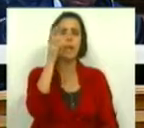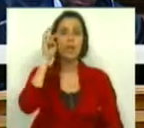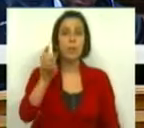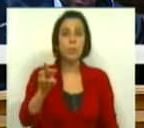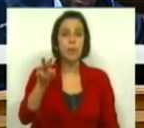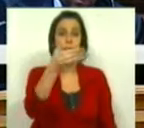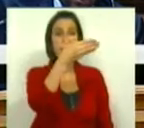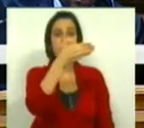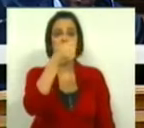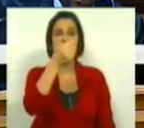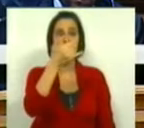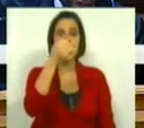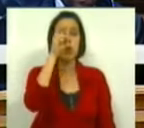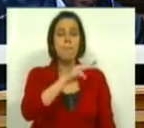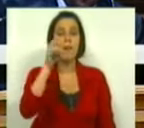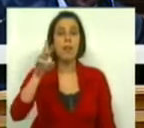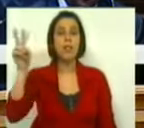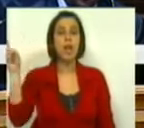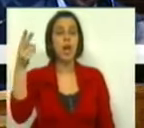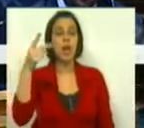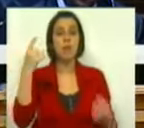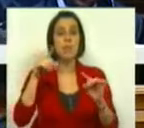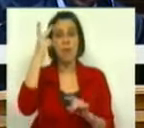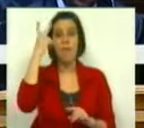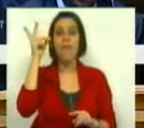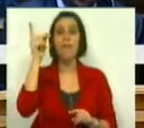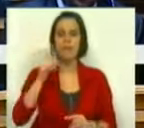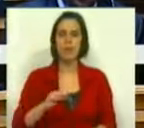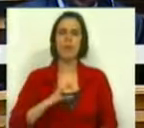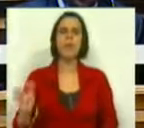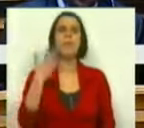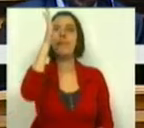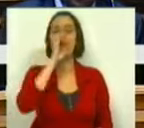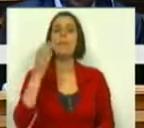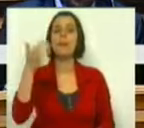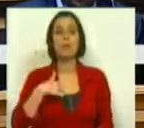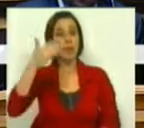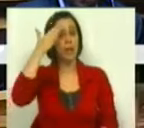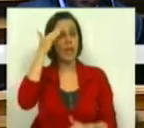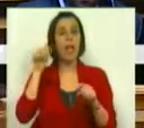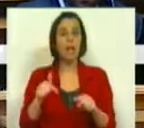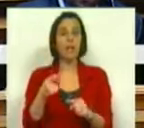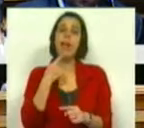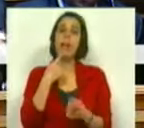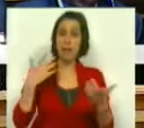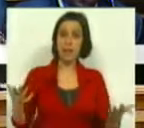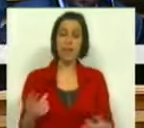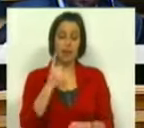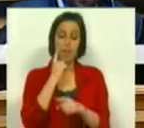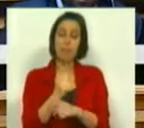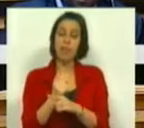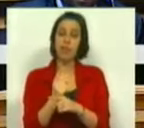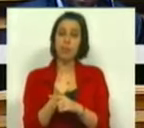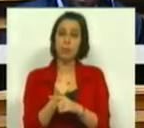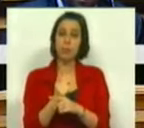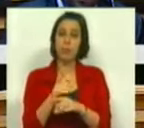.752 milhões de euros só em fevereiro. Sr. Primeiro-Ministro, creio que isto quer dizer que mesmo